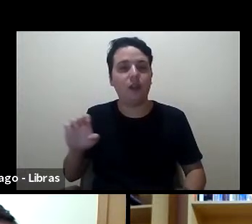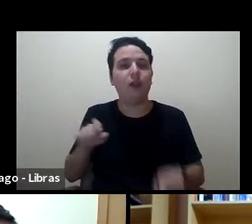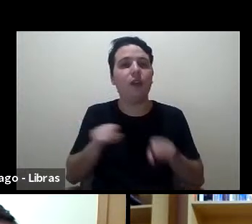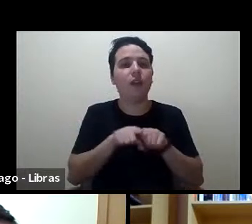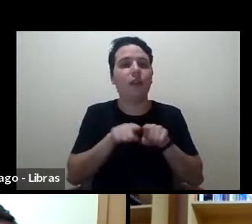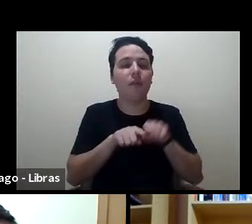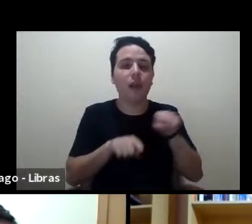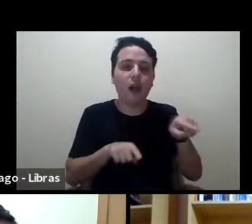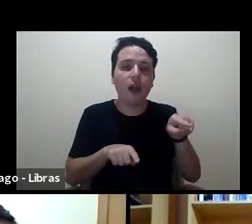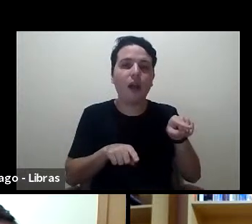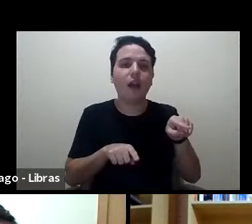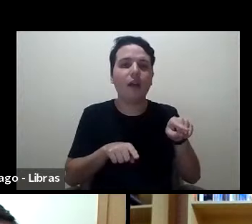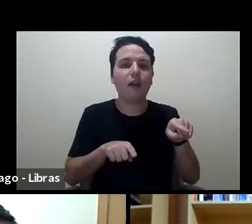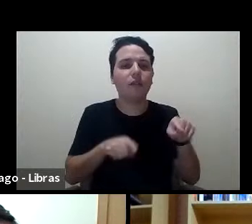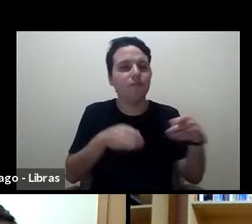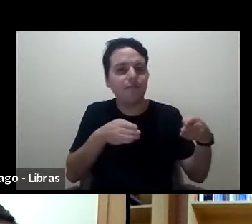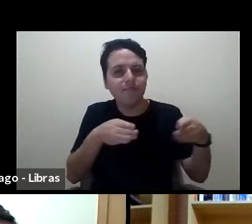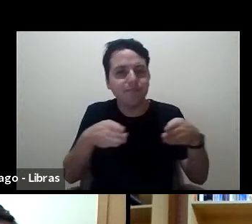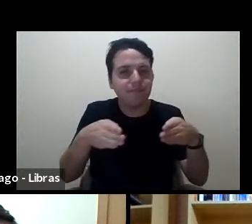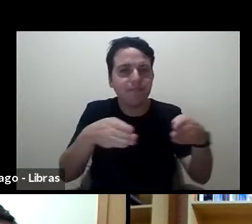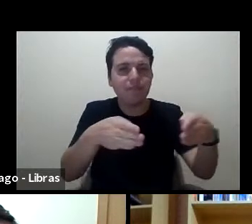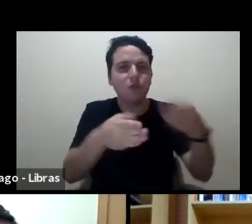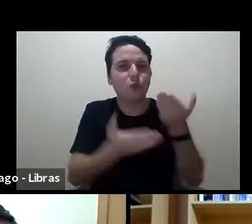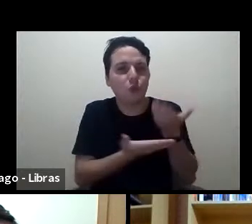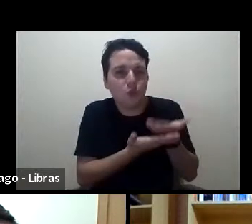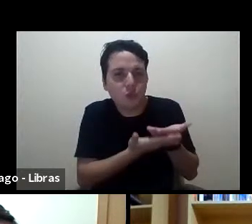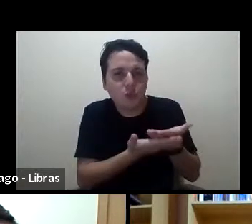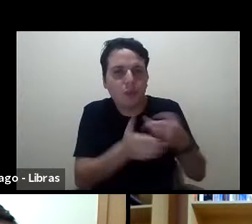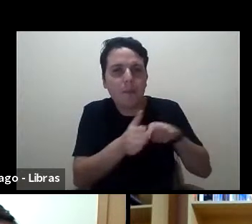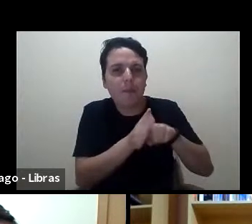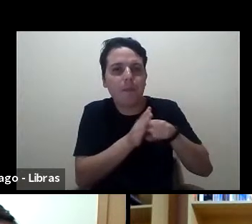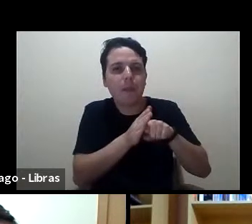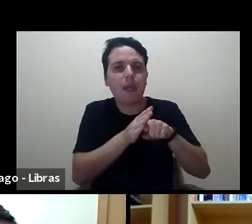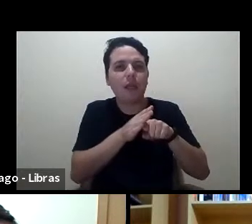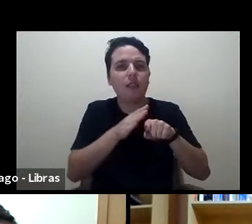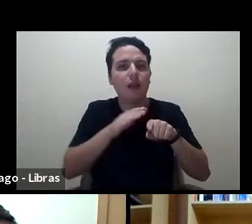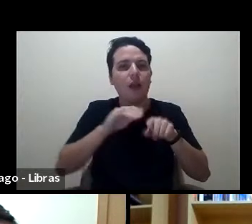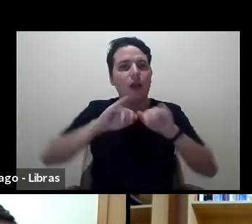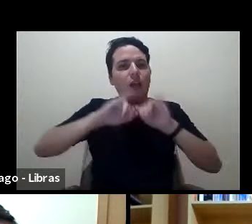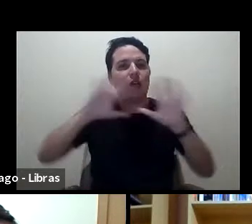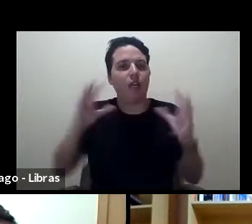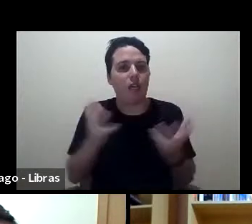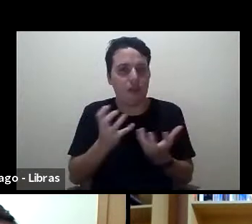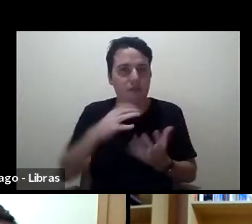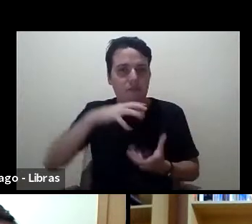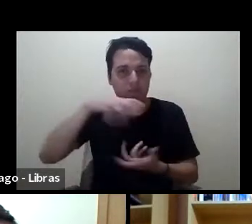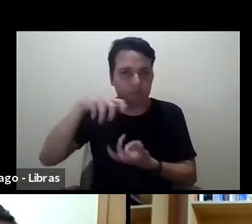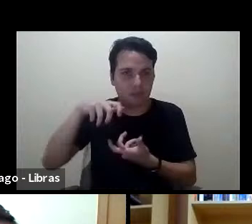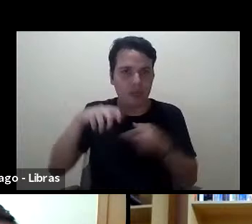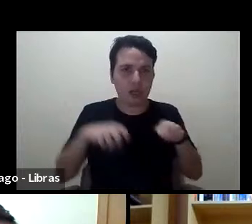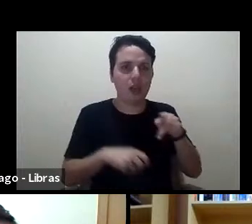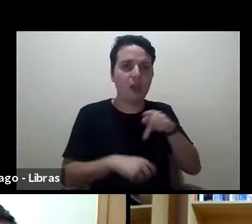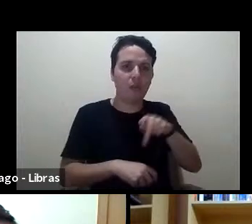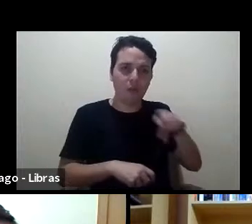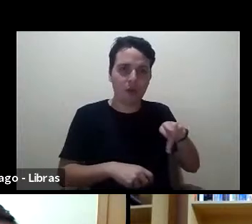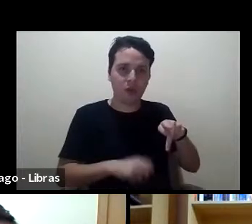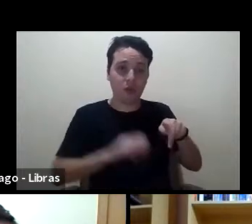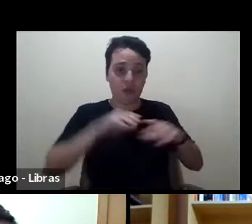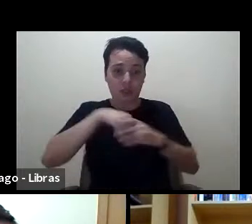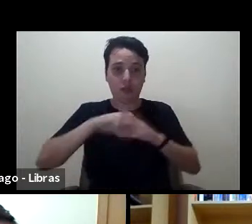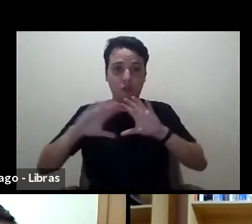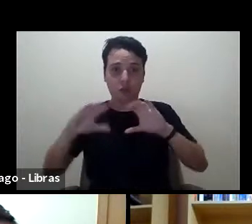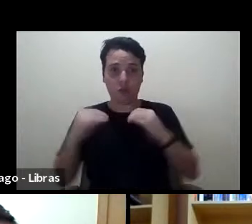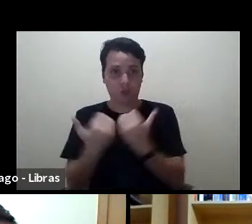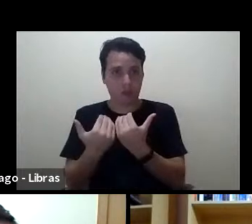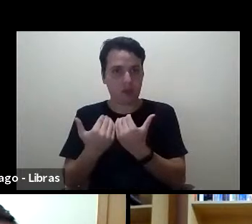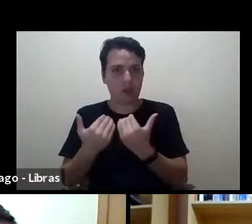percurso internacional. Um professor reconhecido na nossa comunidade, da